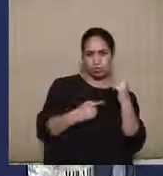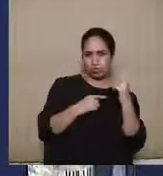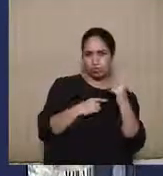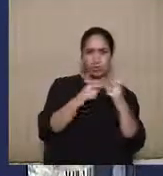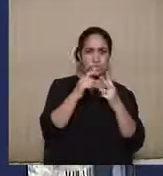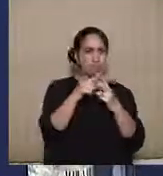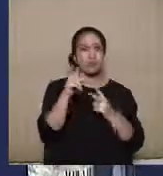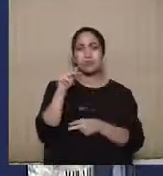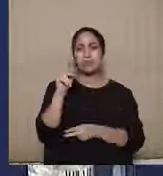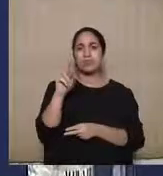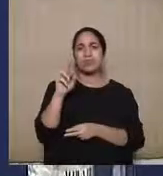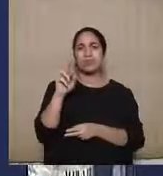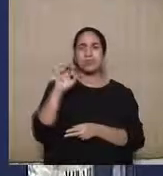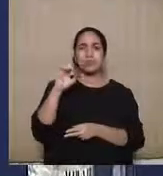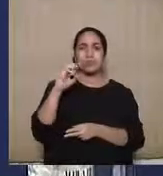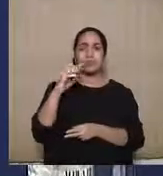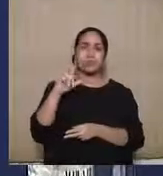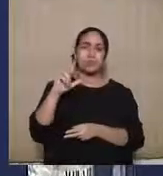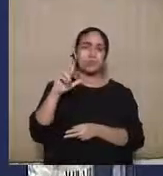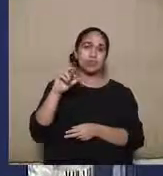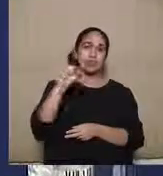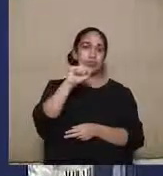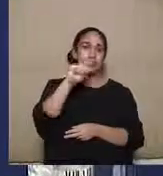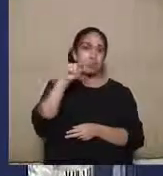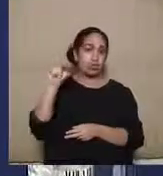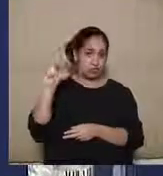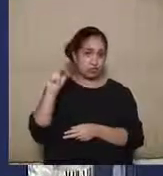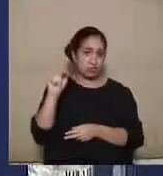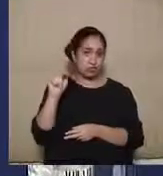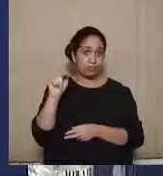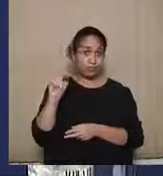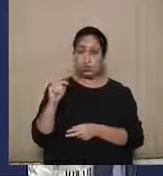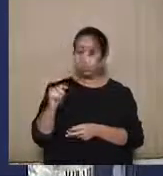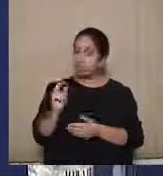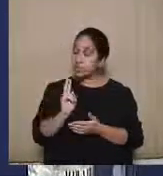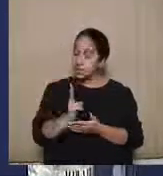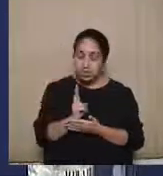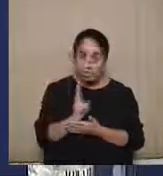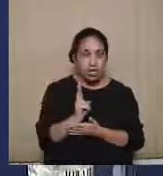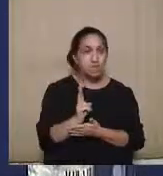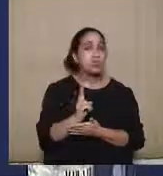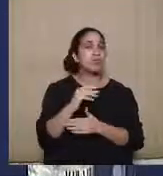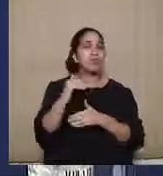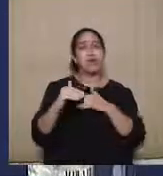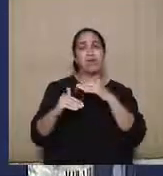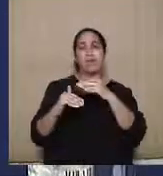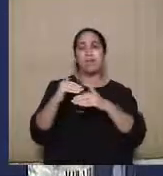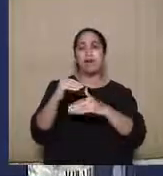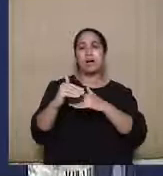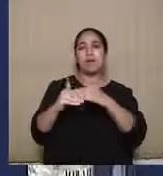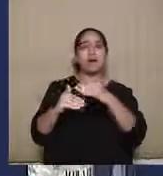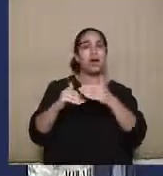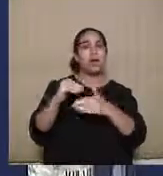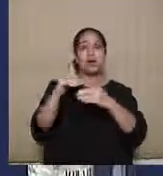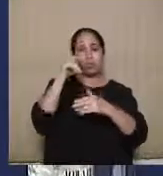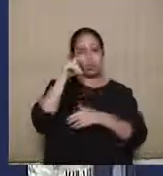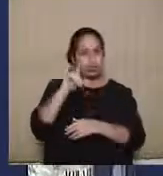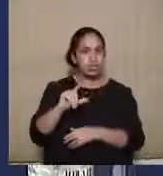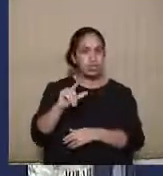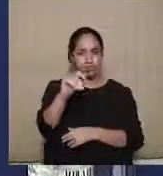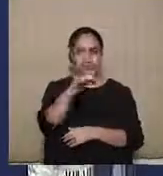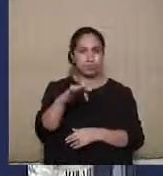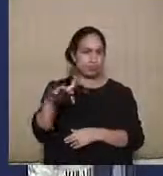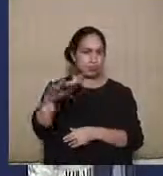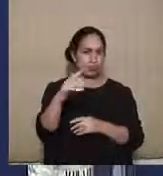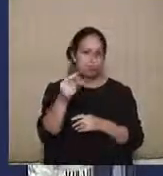a preclusão, com aquela ideia de que tudo deve caminhar adiante para que se chegue a bom termo no espaço